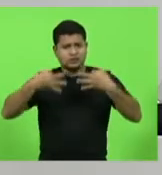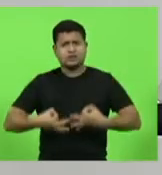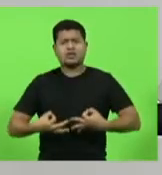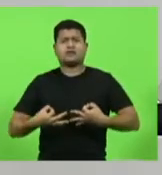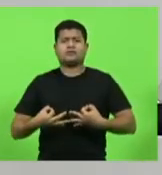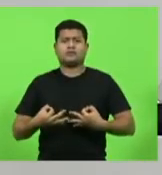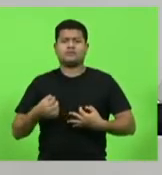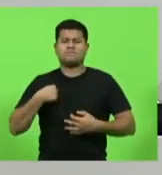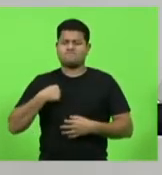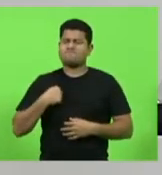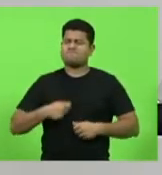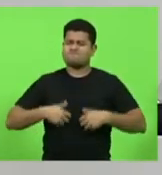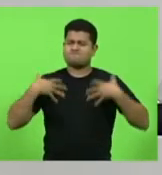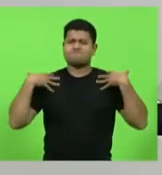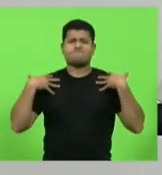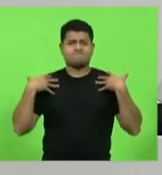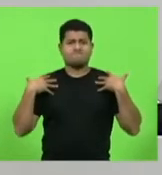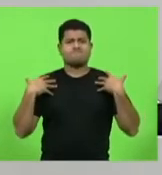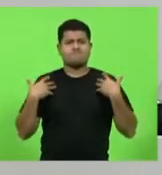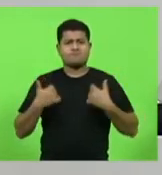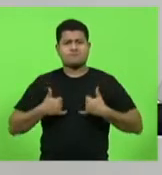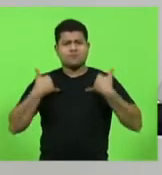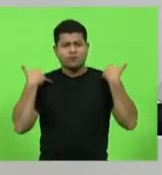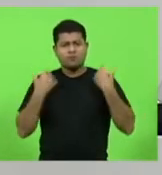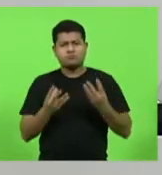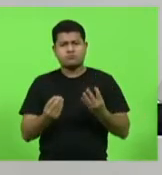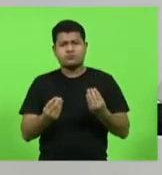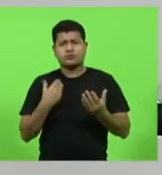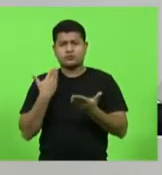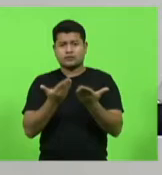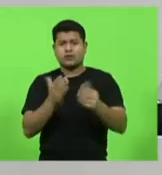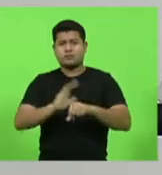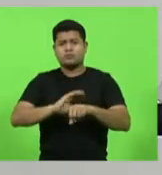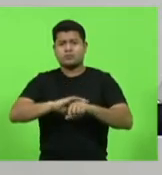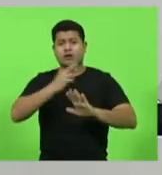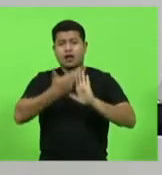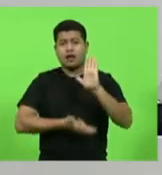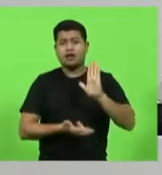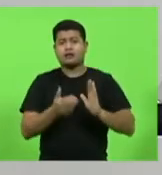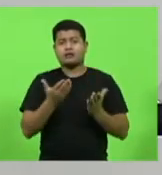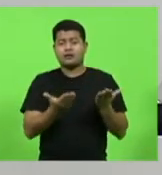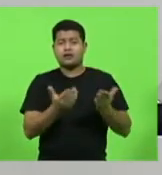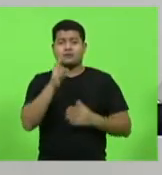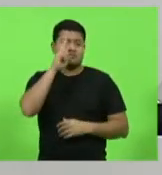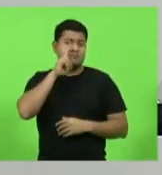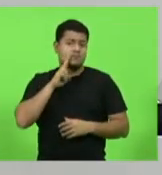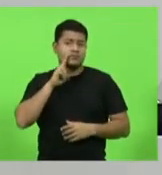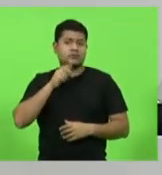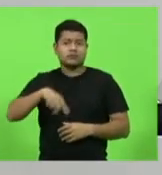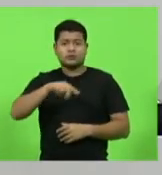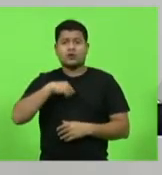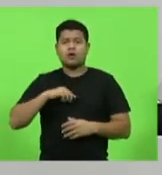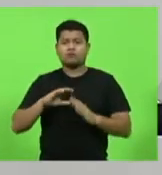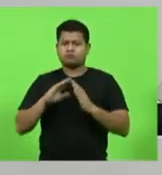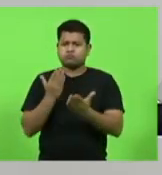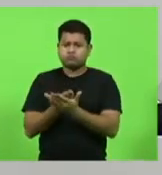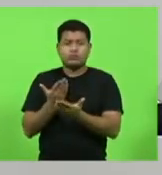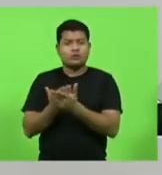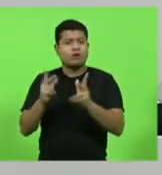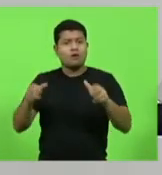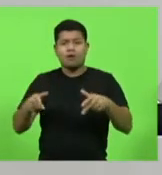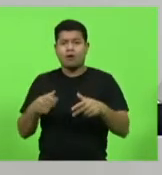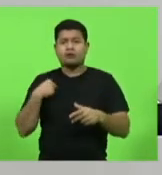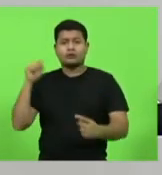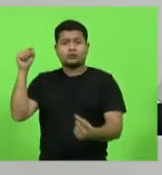trouxe muito orgulho. Relatoria, através do nosso amigo, deputado Ivan Nates, a gente fez realmente escola aqui. Nós chegamos a um objetivo